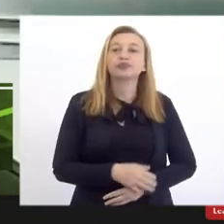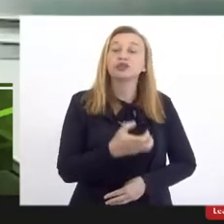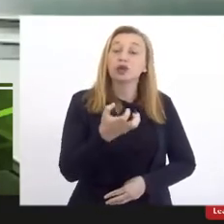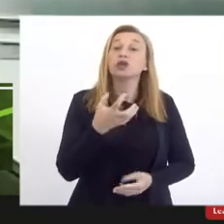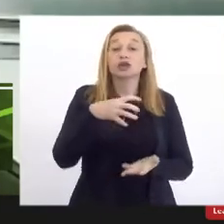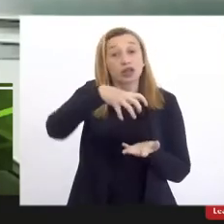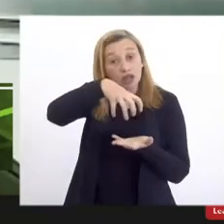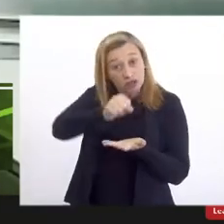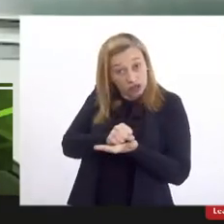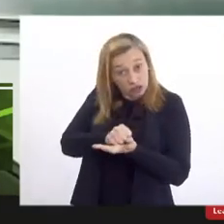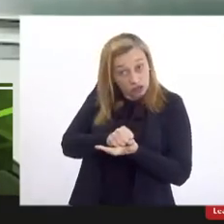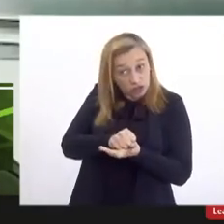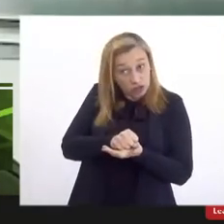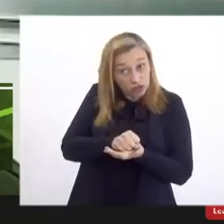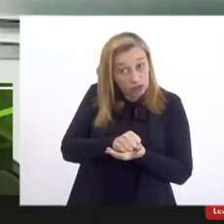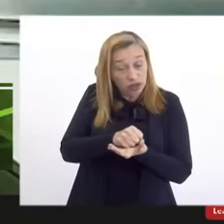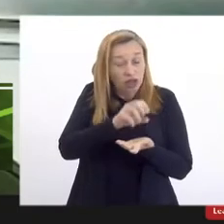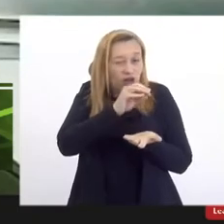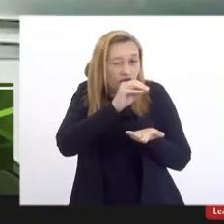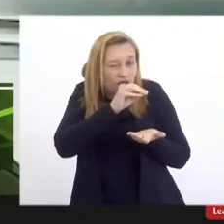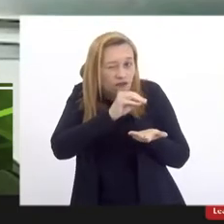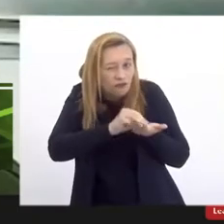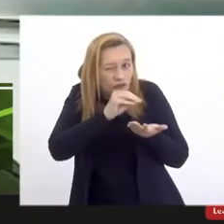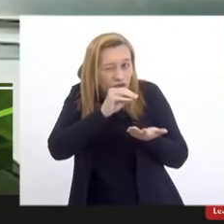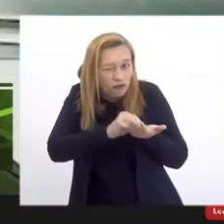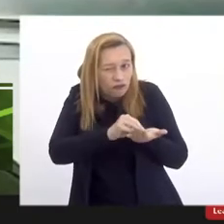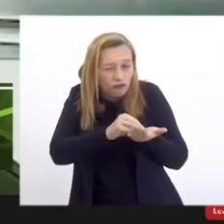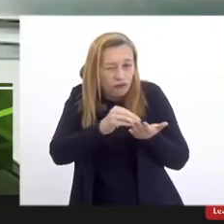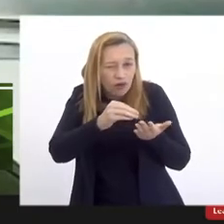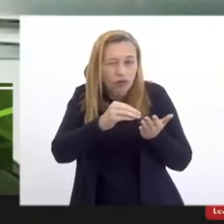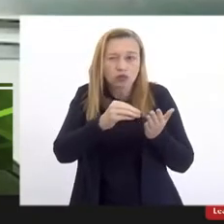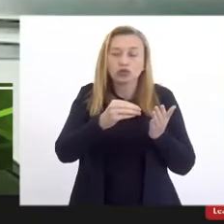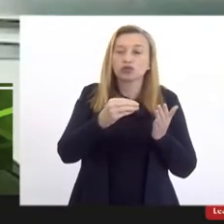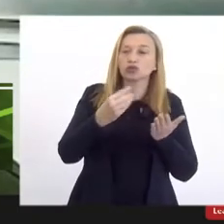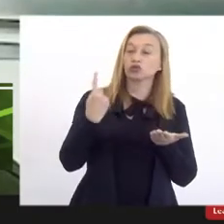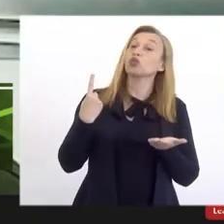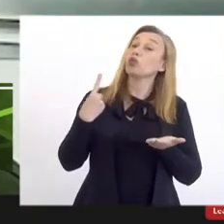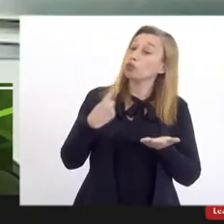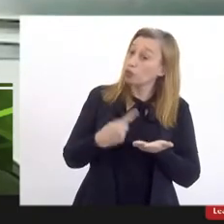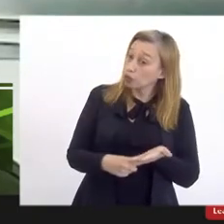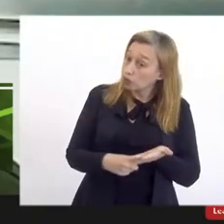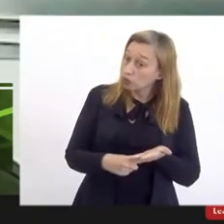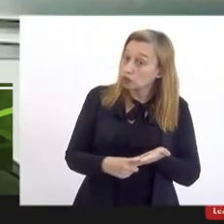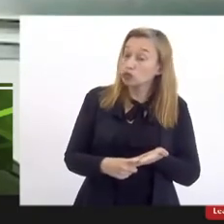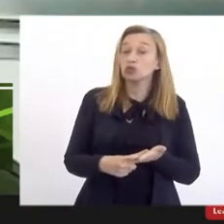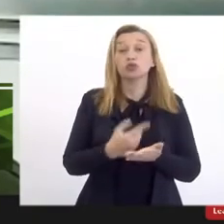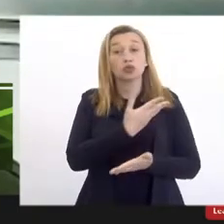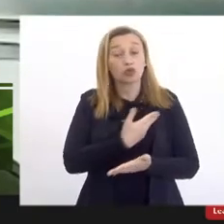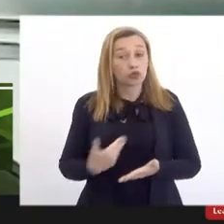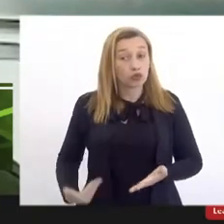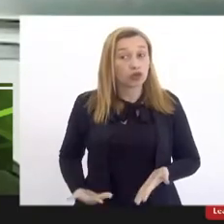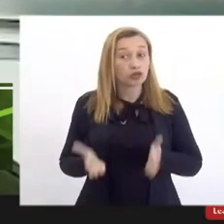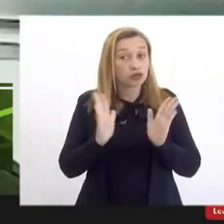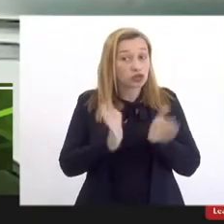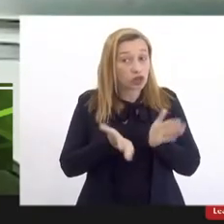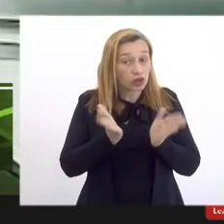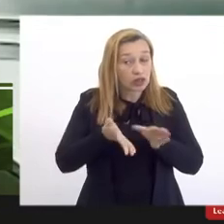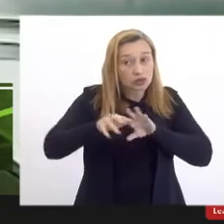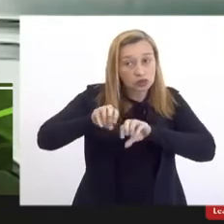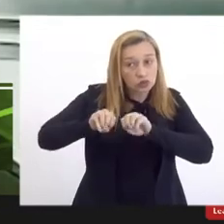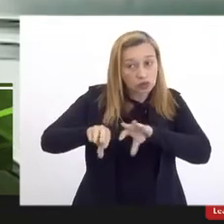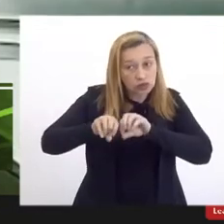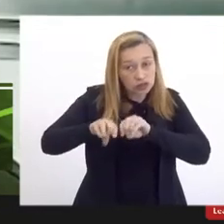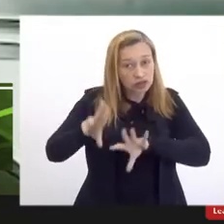registrar a falta de compromisso do atual governo com o ensino